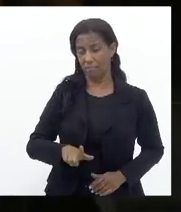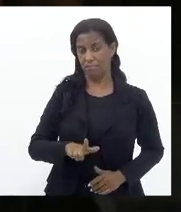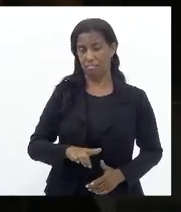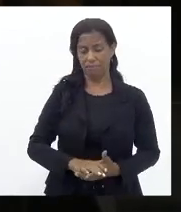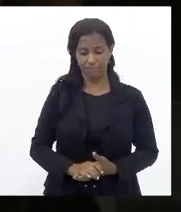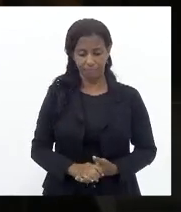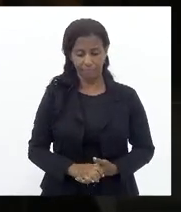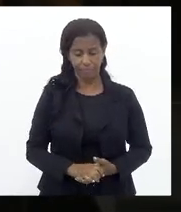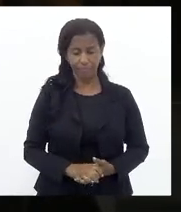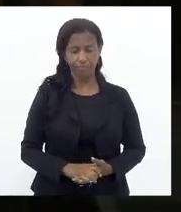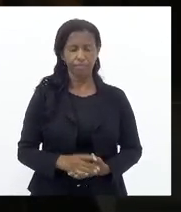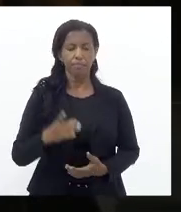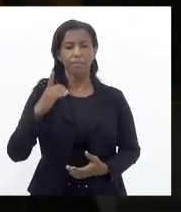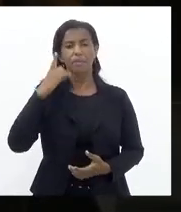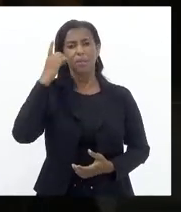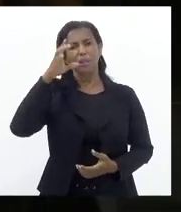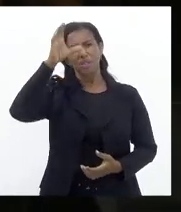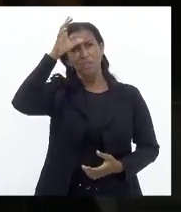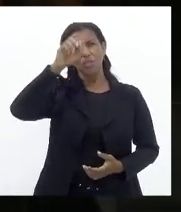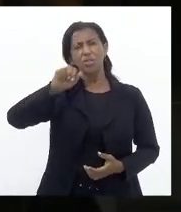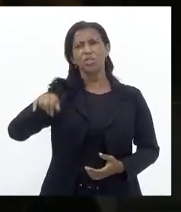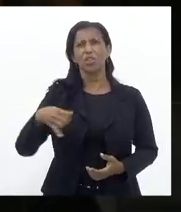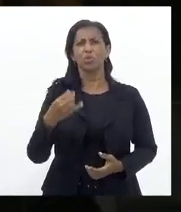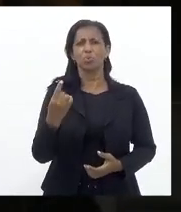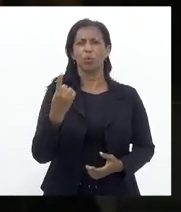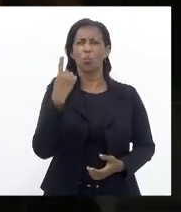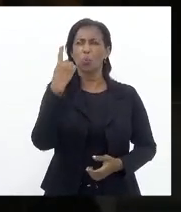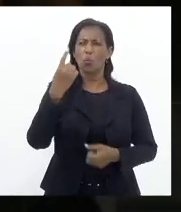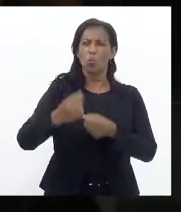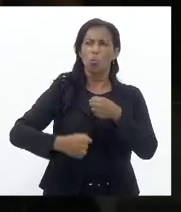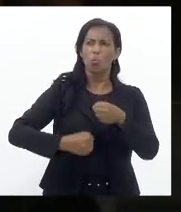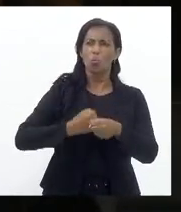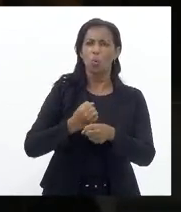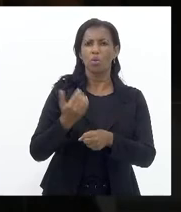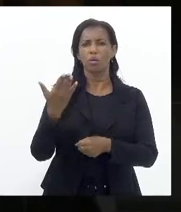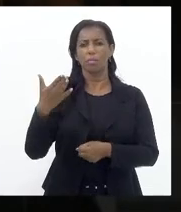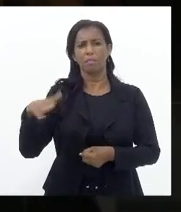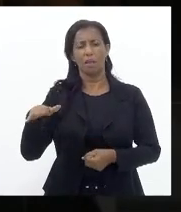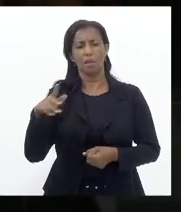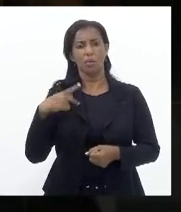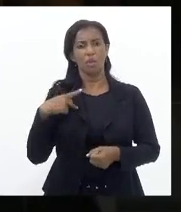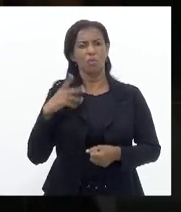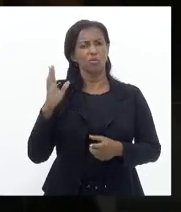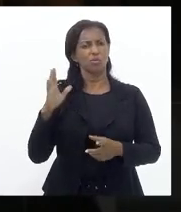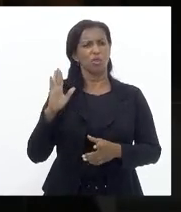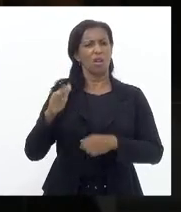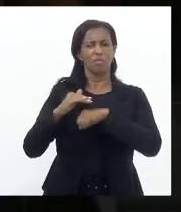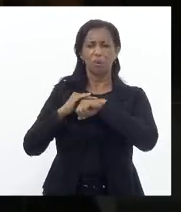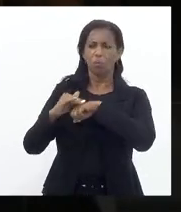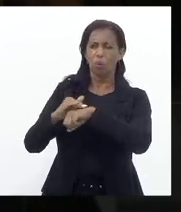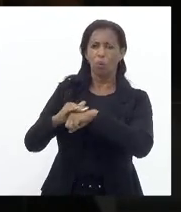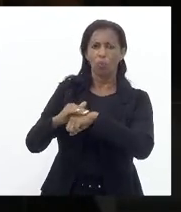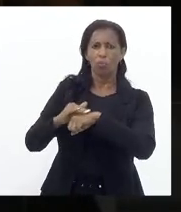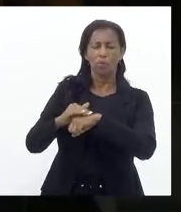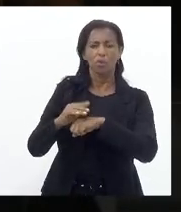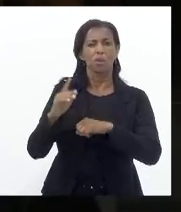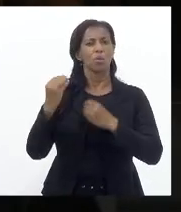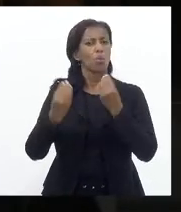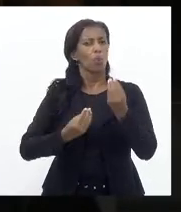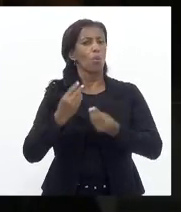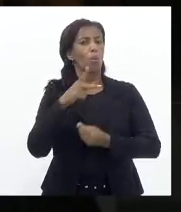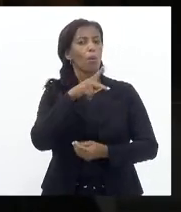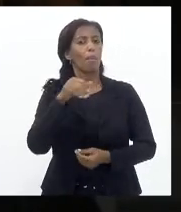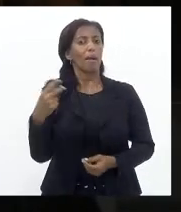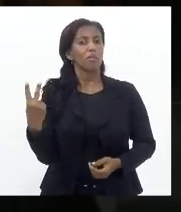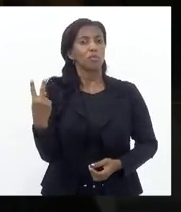Durante um ano e meio Eu venho discutindo Como pai de alunos Jamais como deputado Como pai